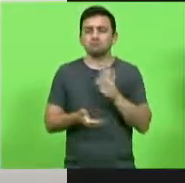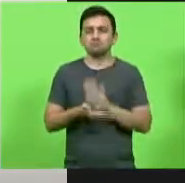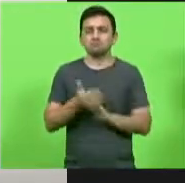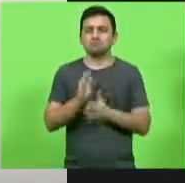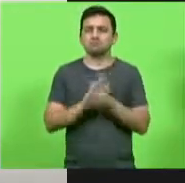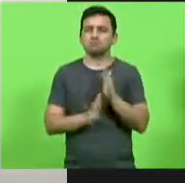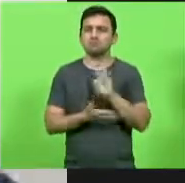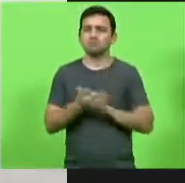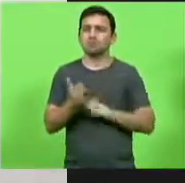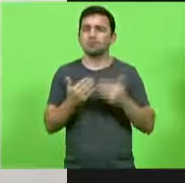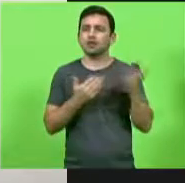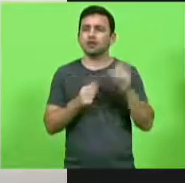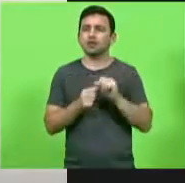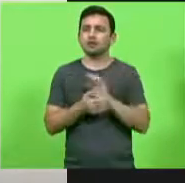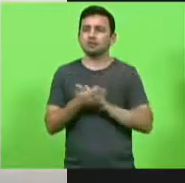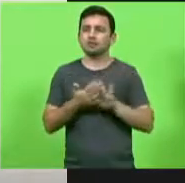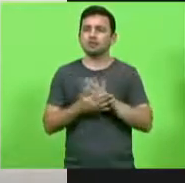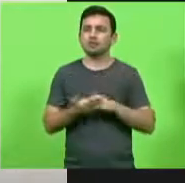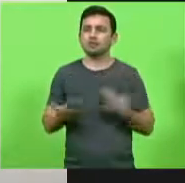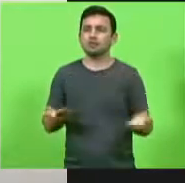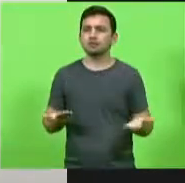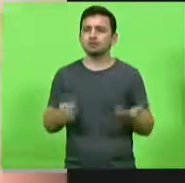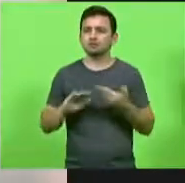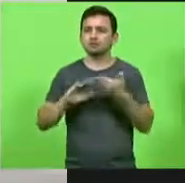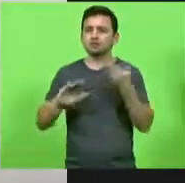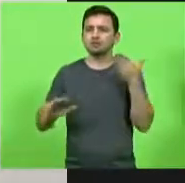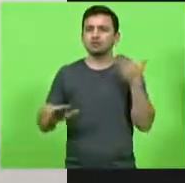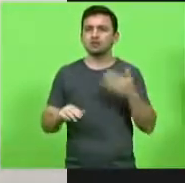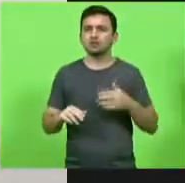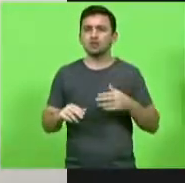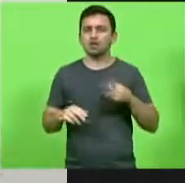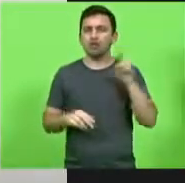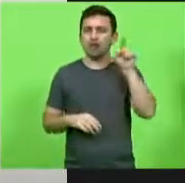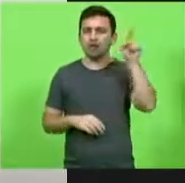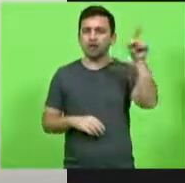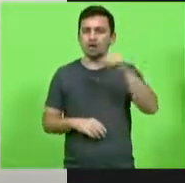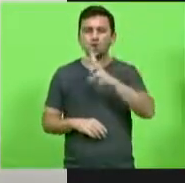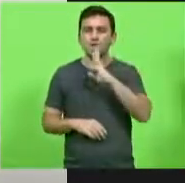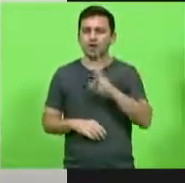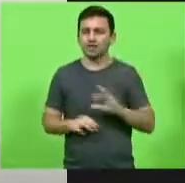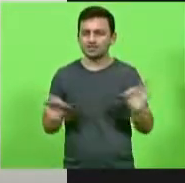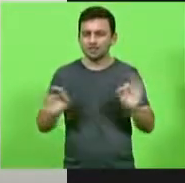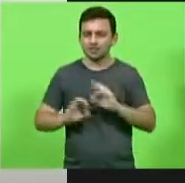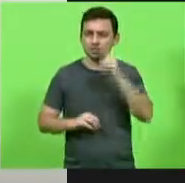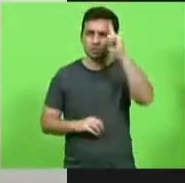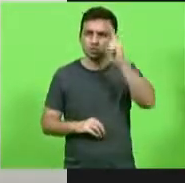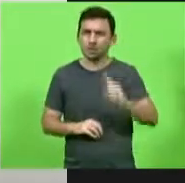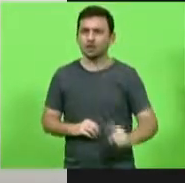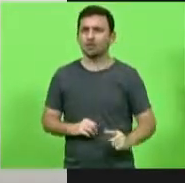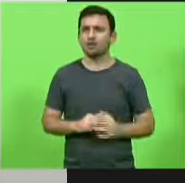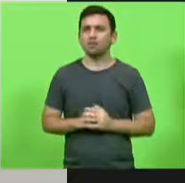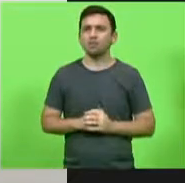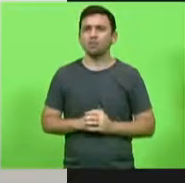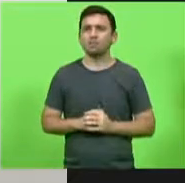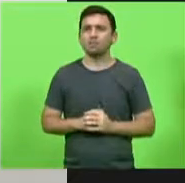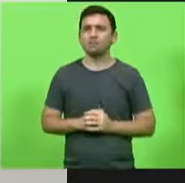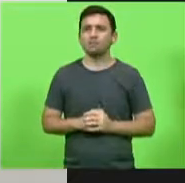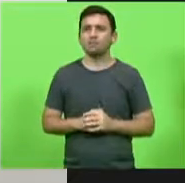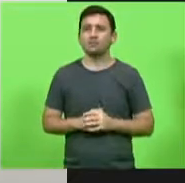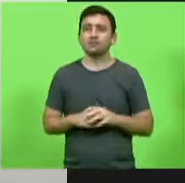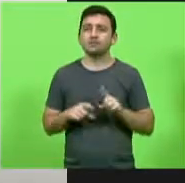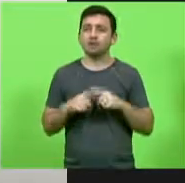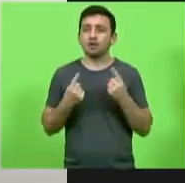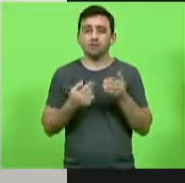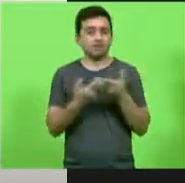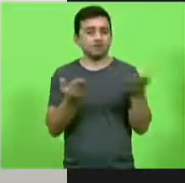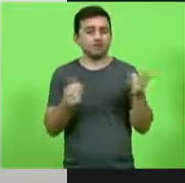mãos está distante desta realidade aliás não conhece esta realidade e portanto não fez nenhum